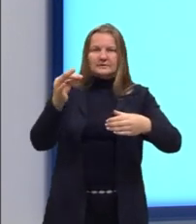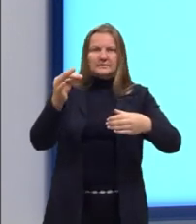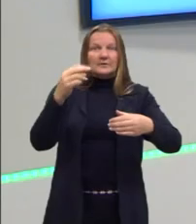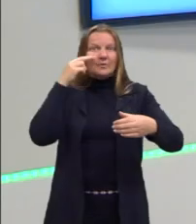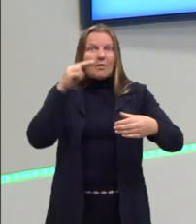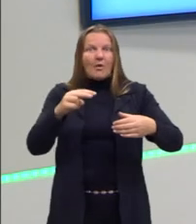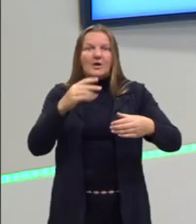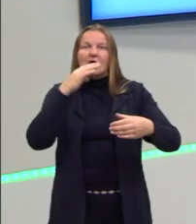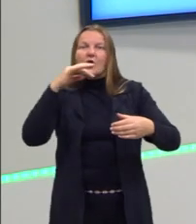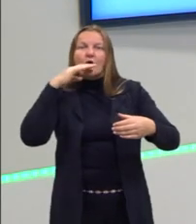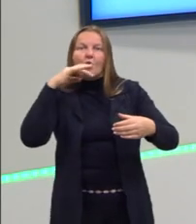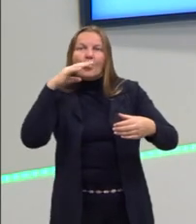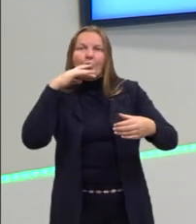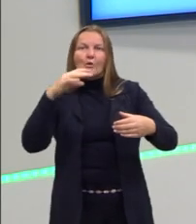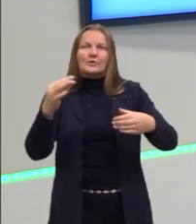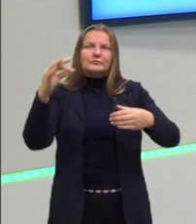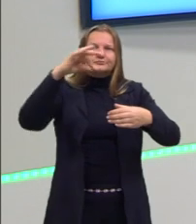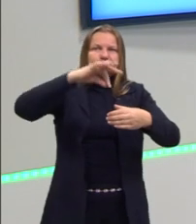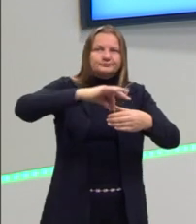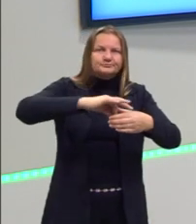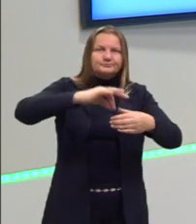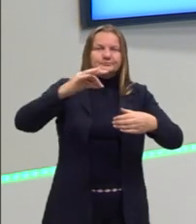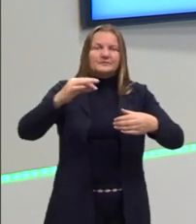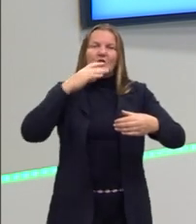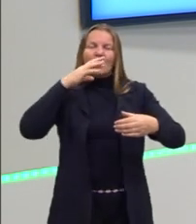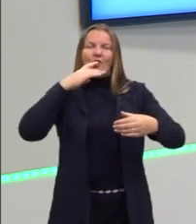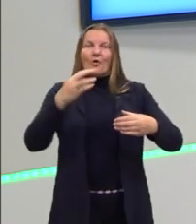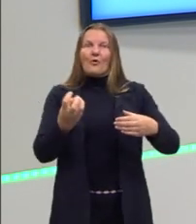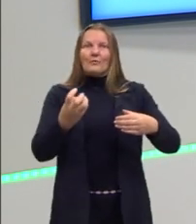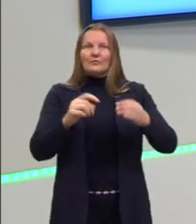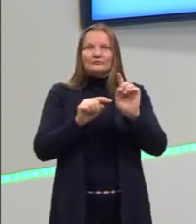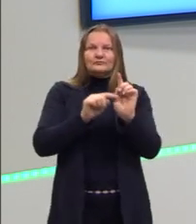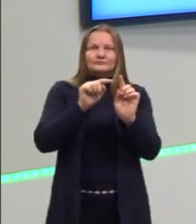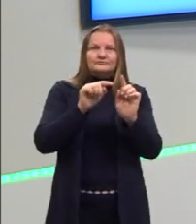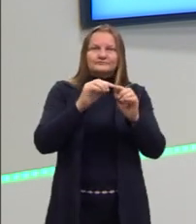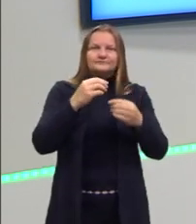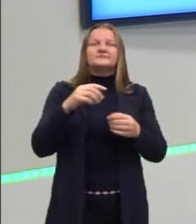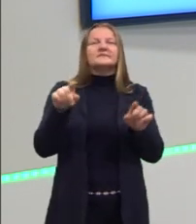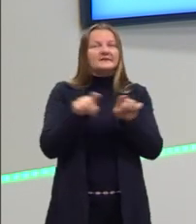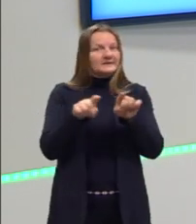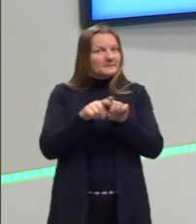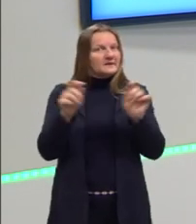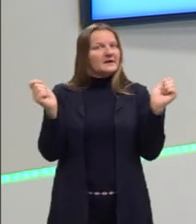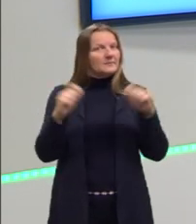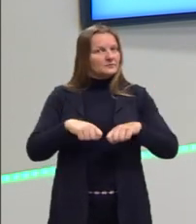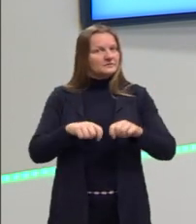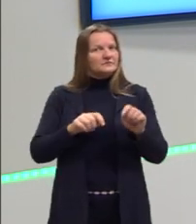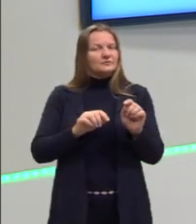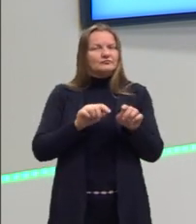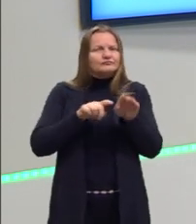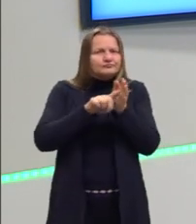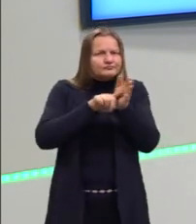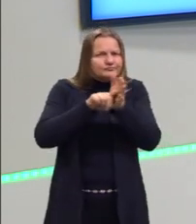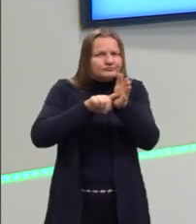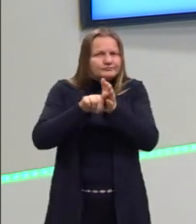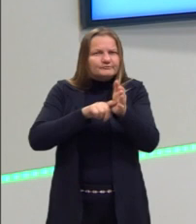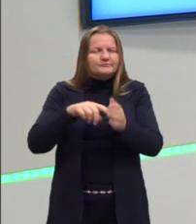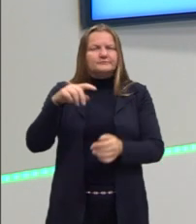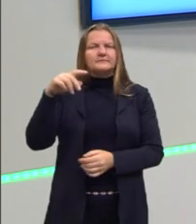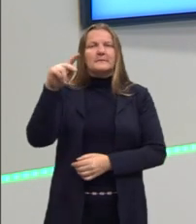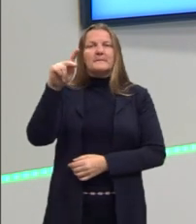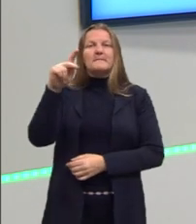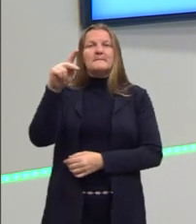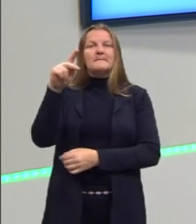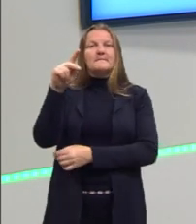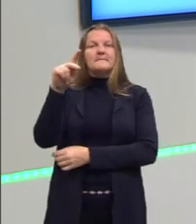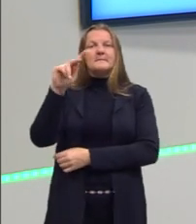pela coloração, verificar em que pH está. Também dá para ser verificado através de um pHmetro,